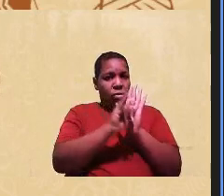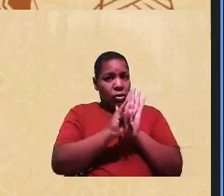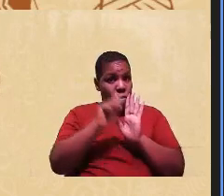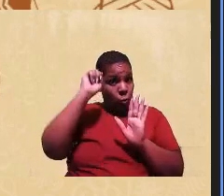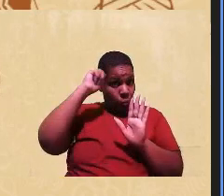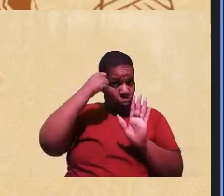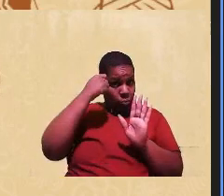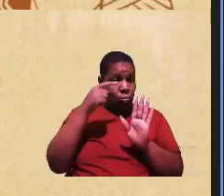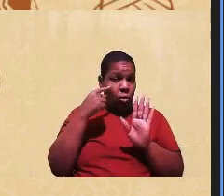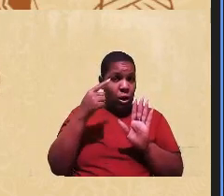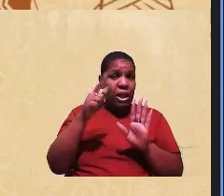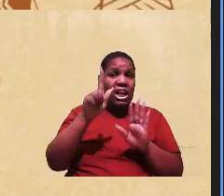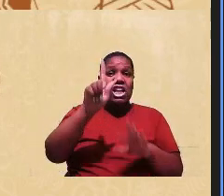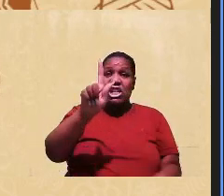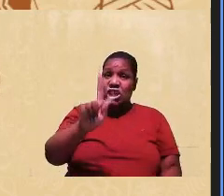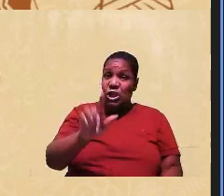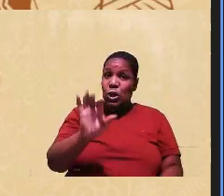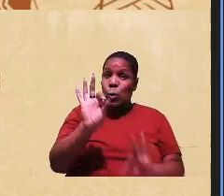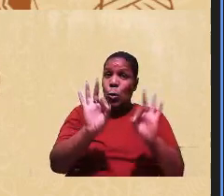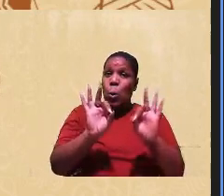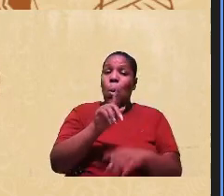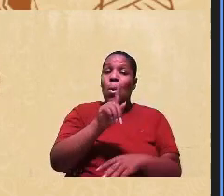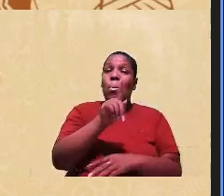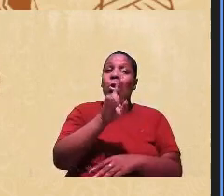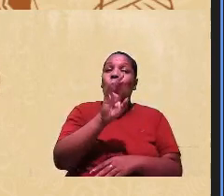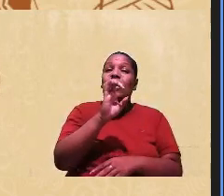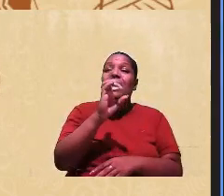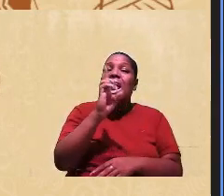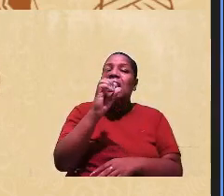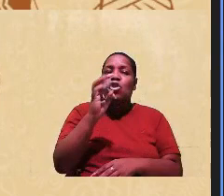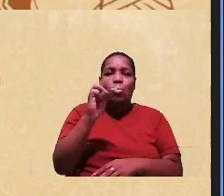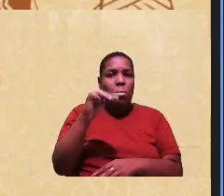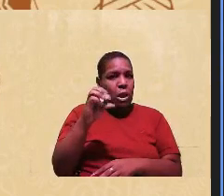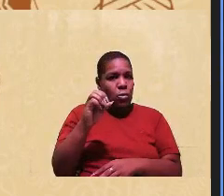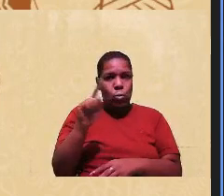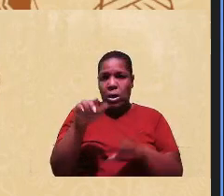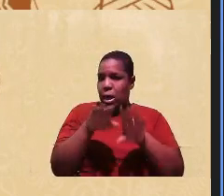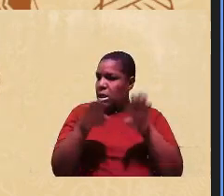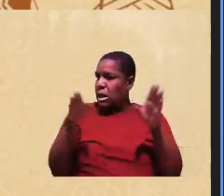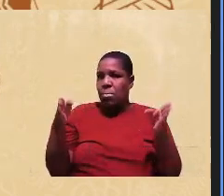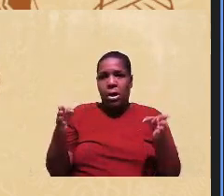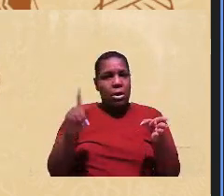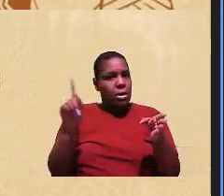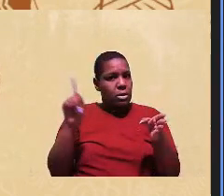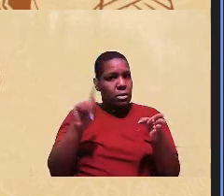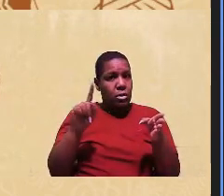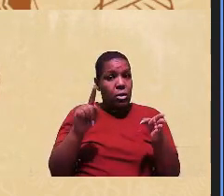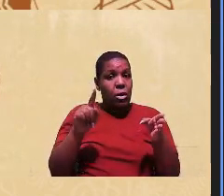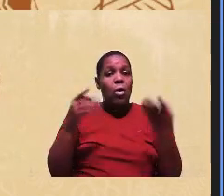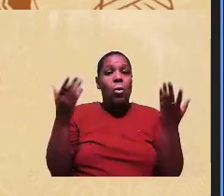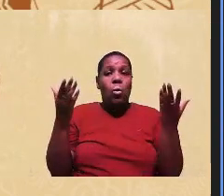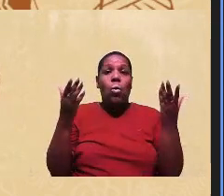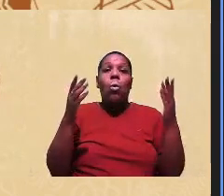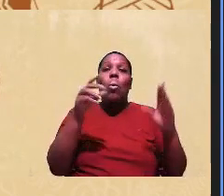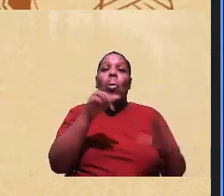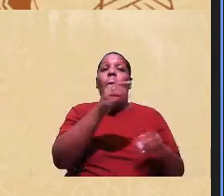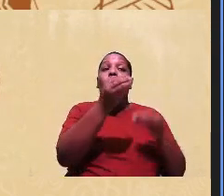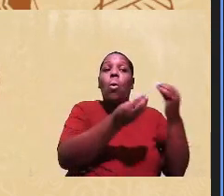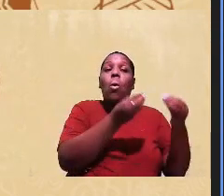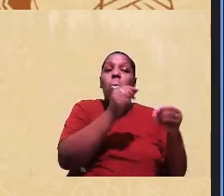É gerenciamento do procedimento, não é da banca, exatamente. Eu estou entendendo que o procedimento, de forma